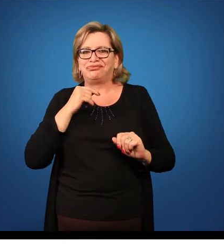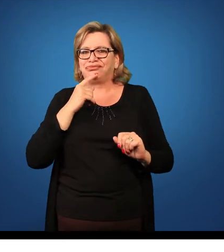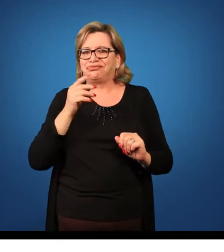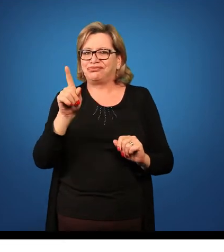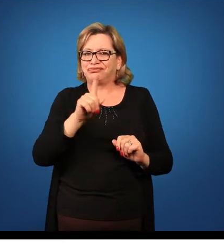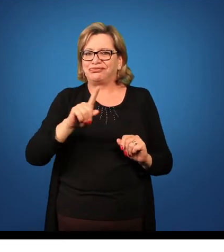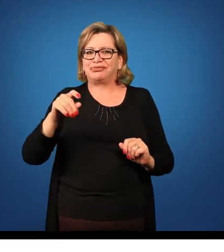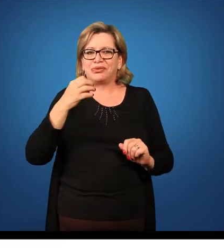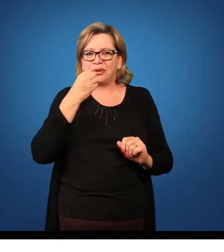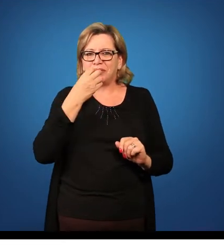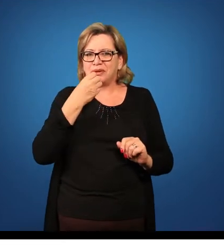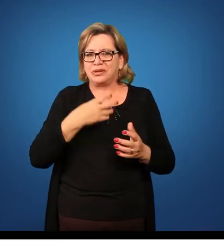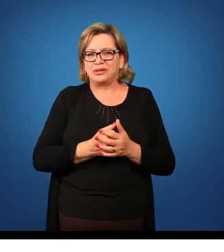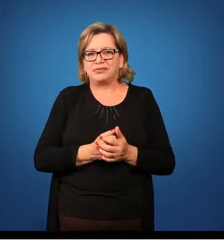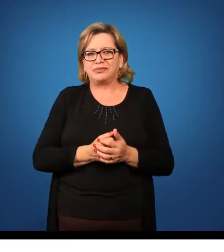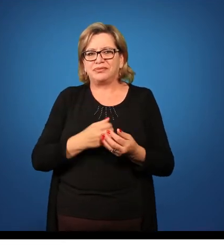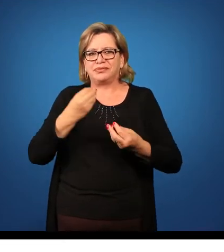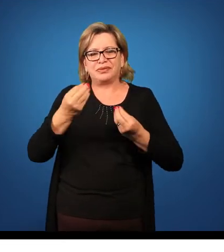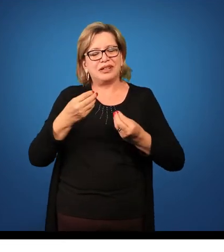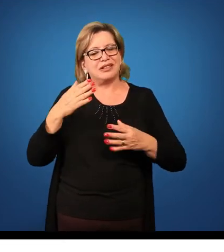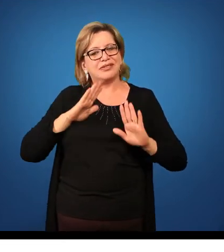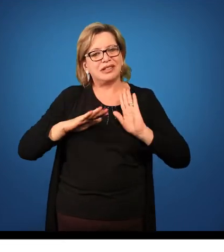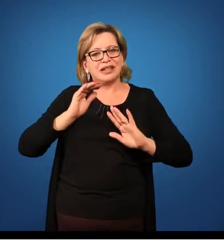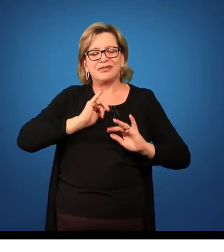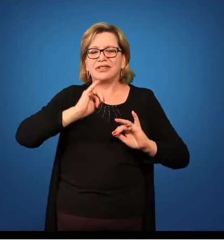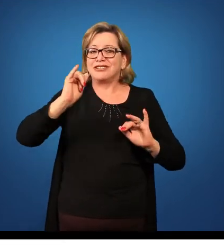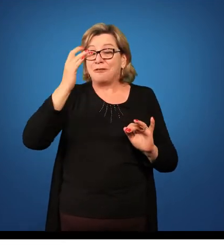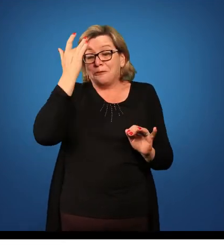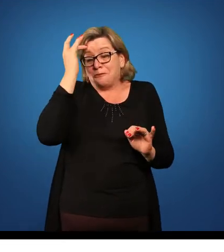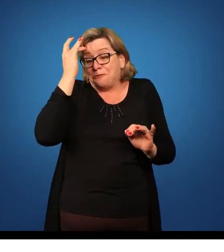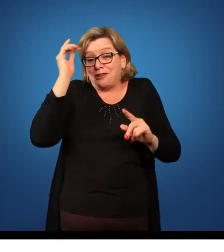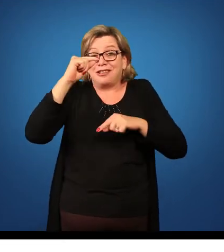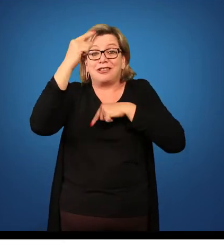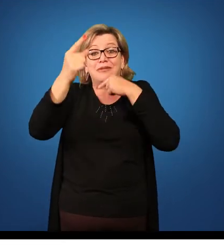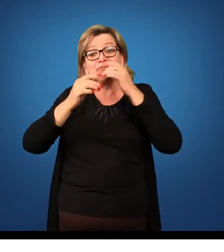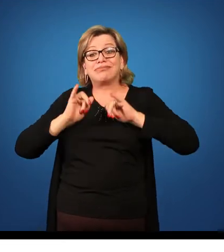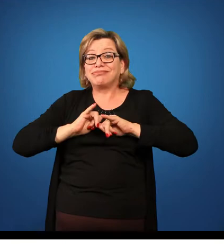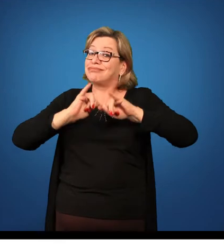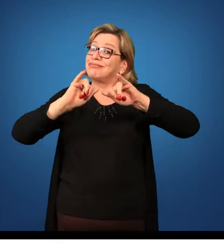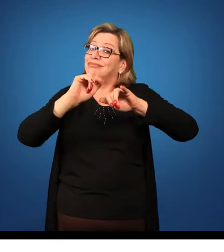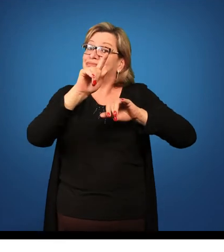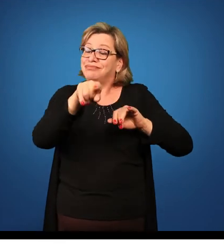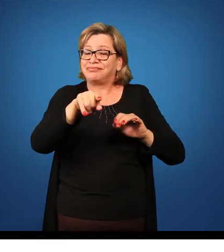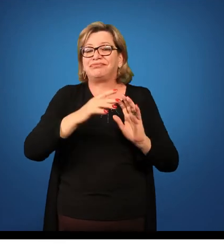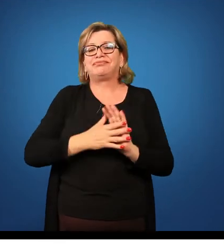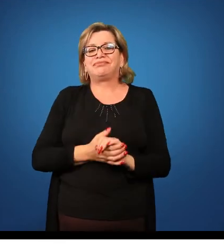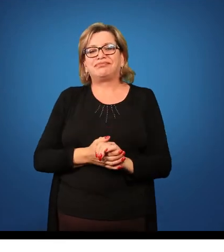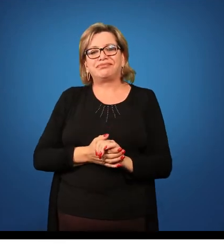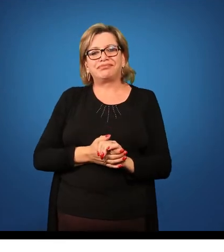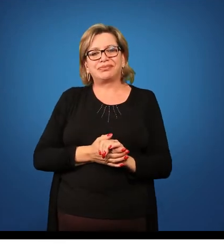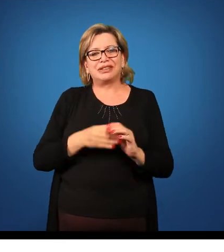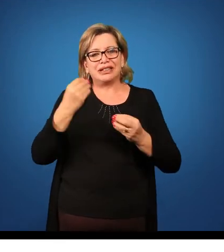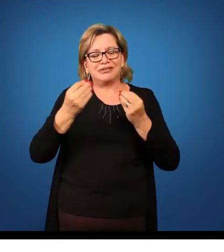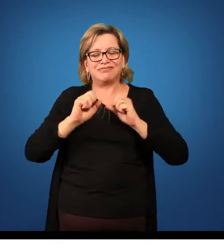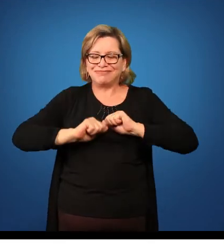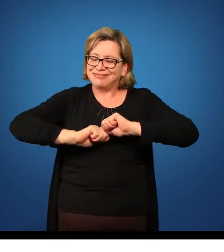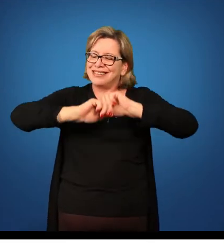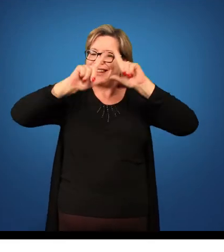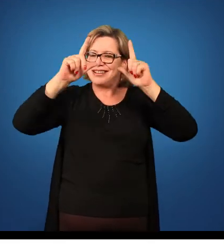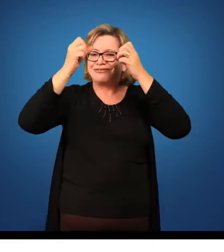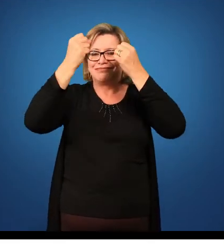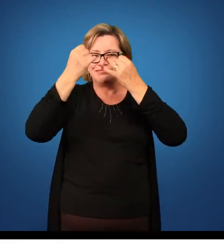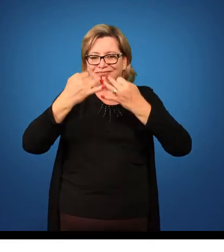isso não é bom. Então seja sincero, fale, ó, eu não sei, na próxima aula eu trarei essa informação para você. Pronto, seja objetivo.